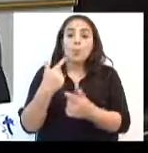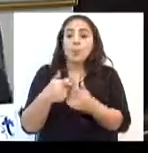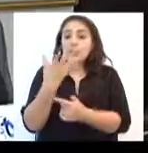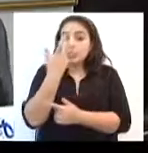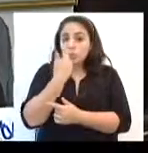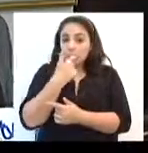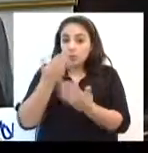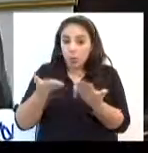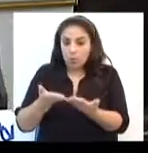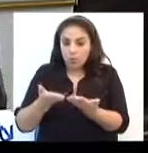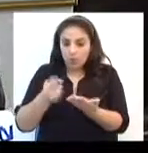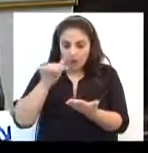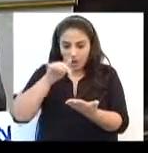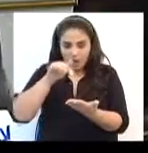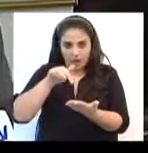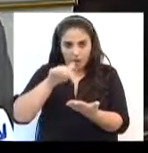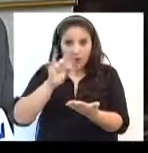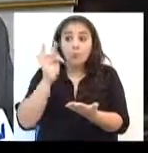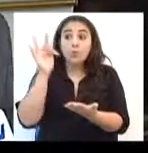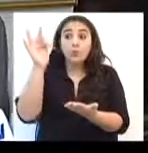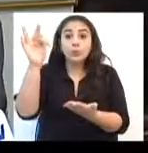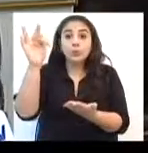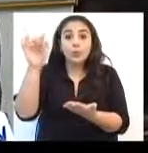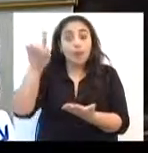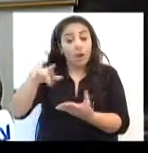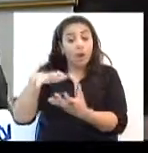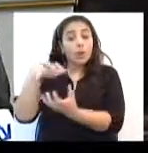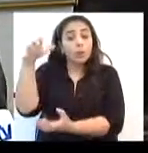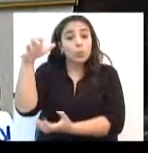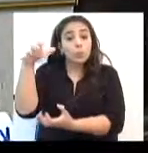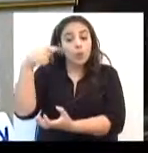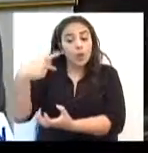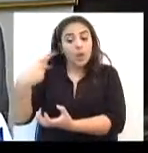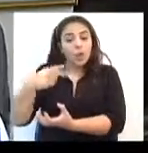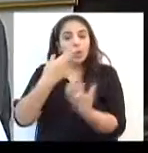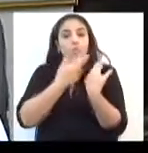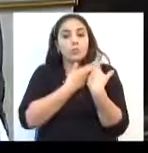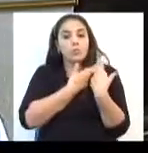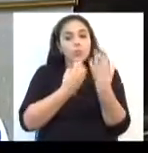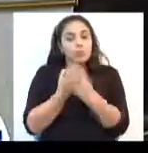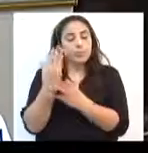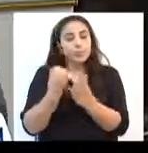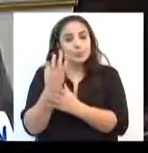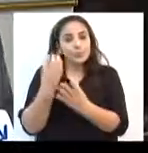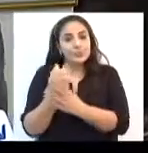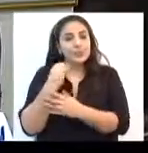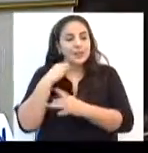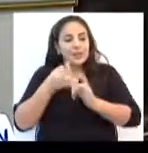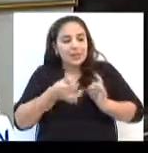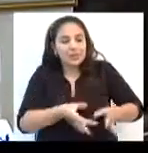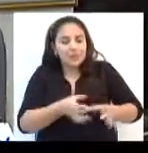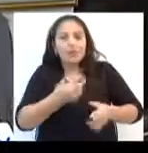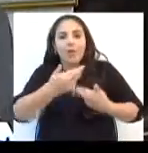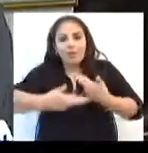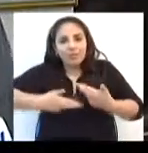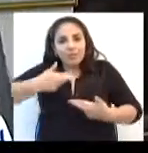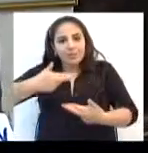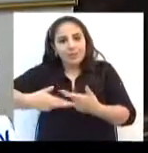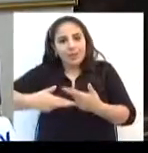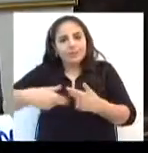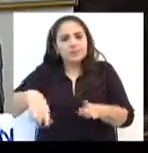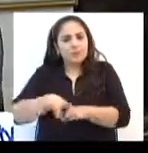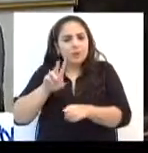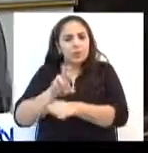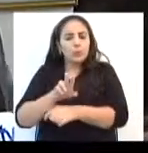crianças de hoje é o futuro adulto amanhã. E é ele que vai estar produzindo o lixo, que vai estar reciclando esse lixo,